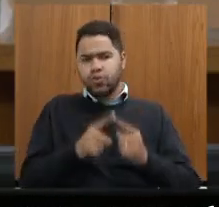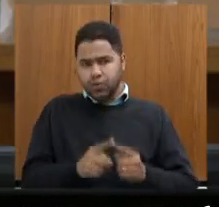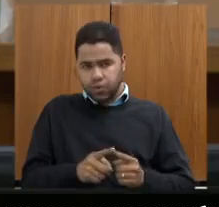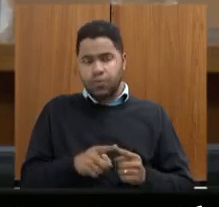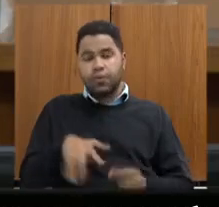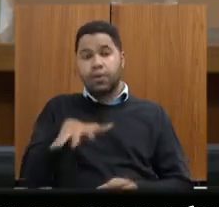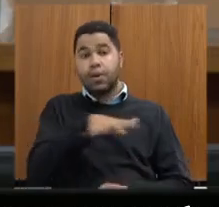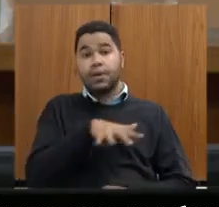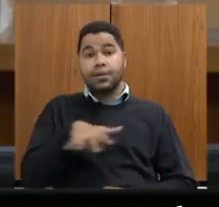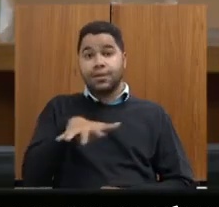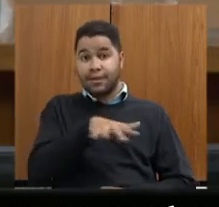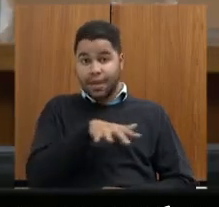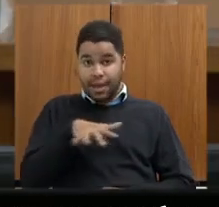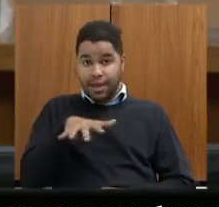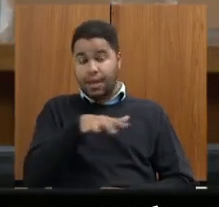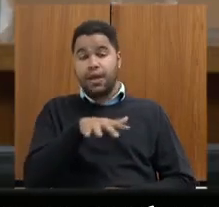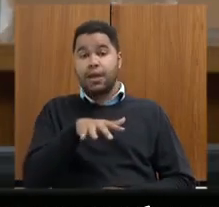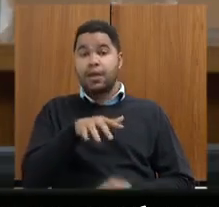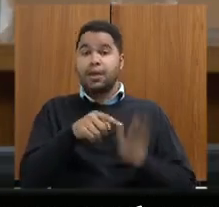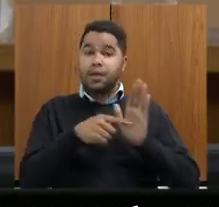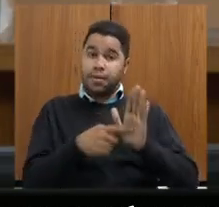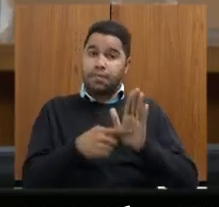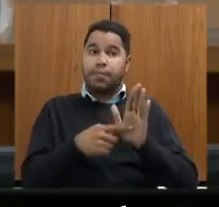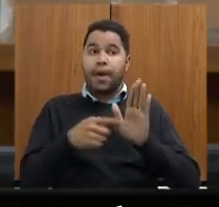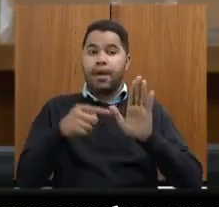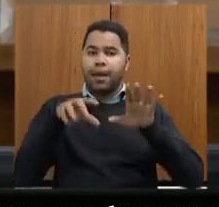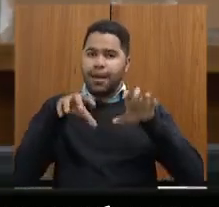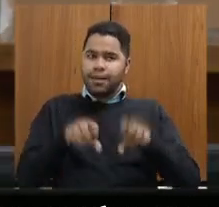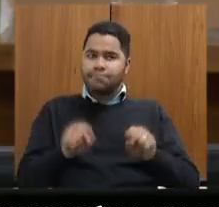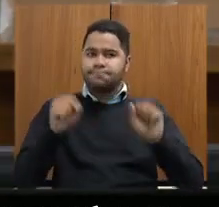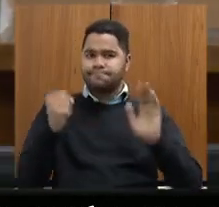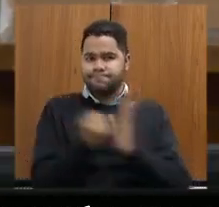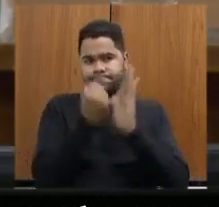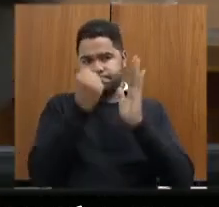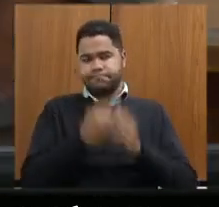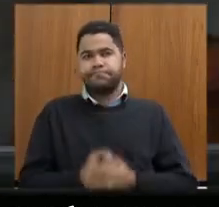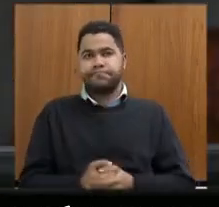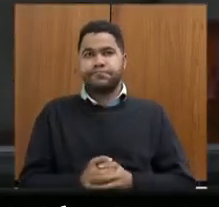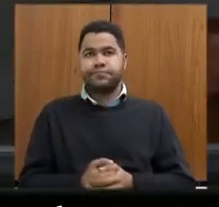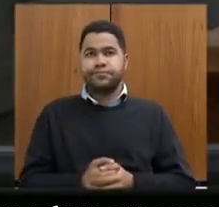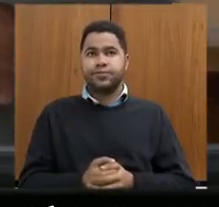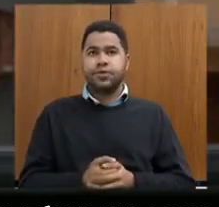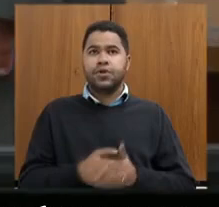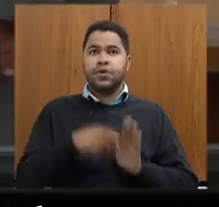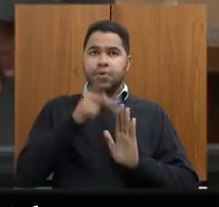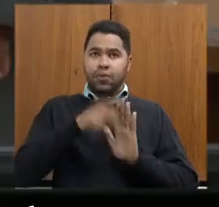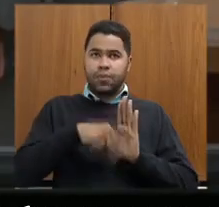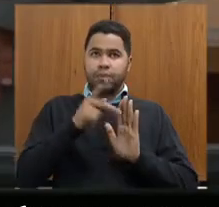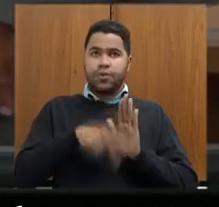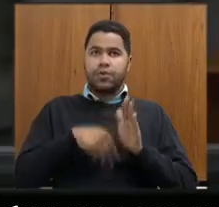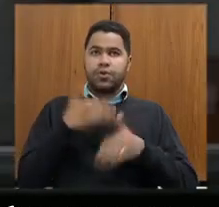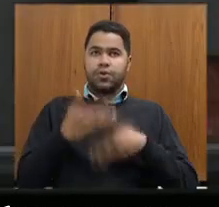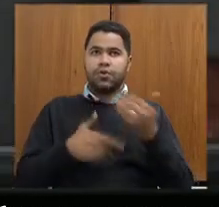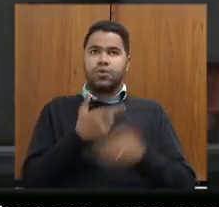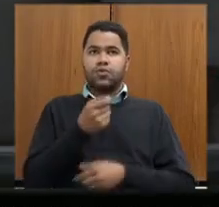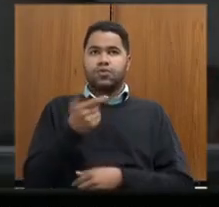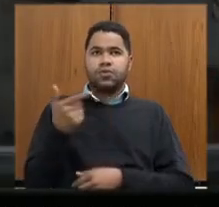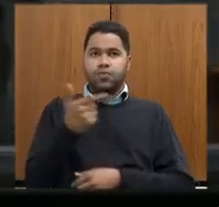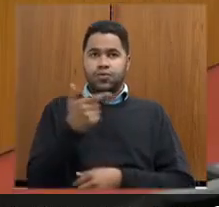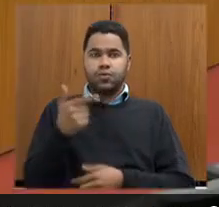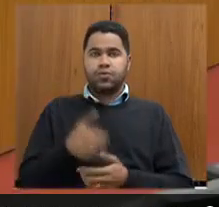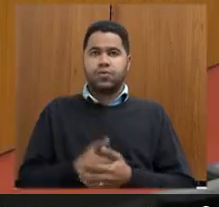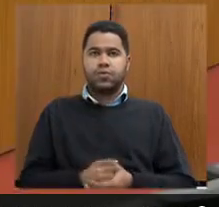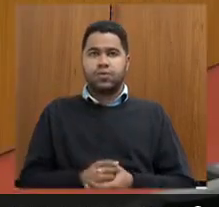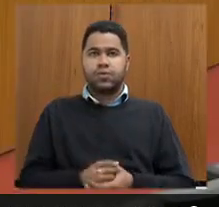na área prevista para o tombamento então o projeto então vai a votação em 2022 tem